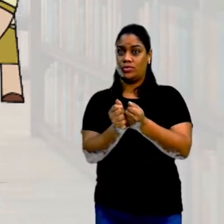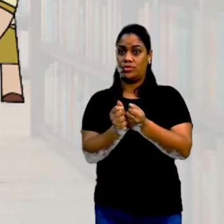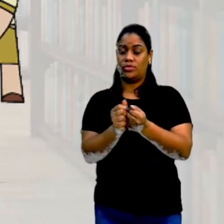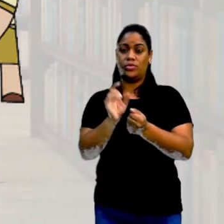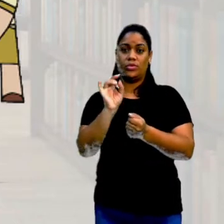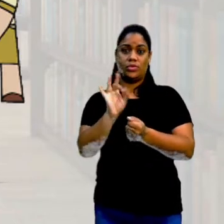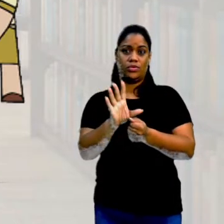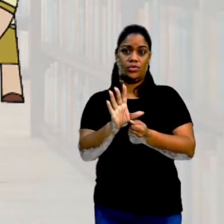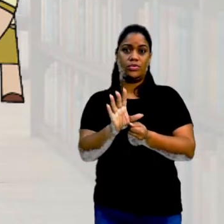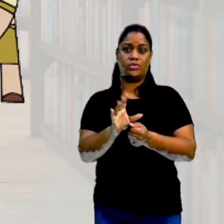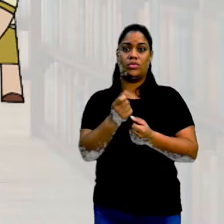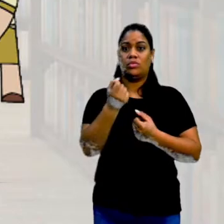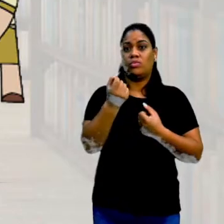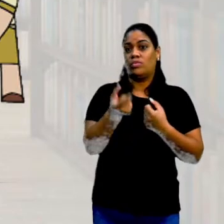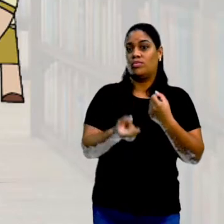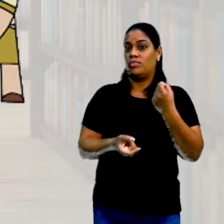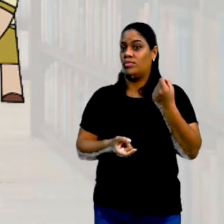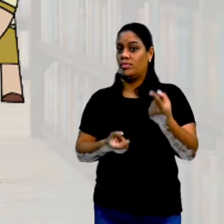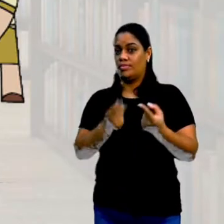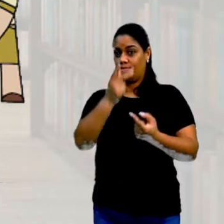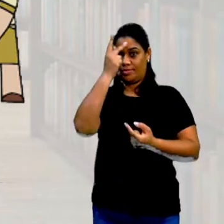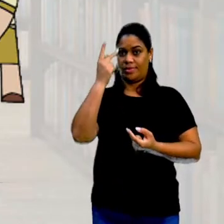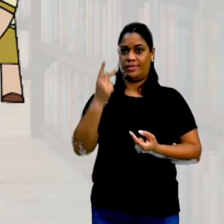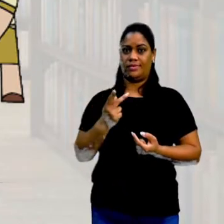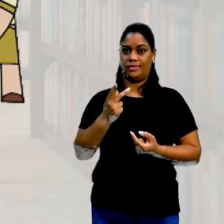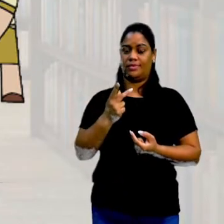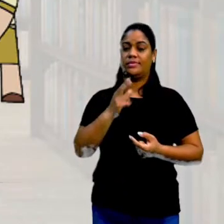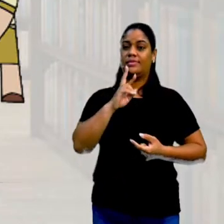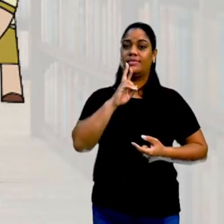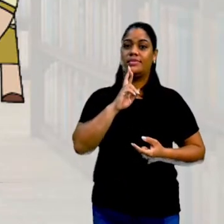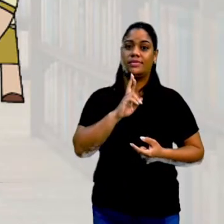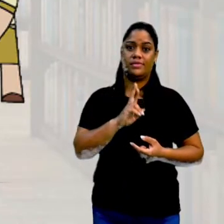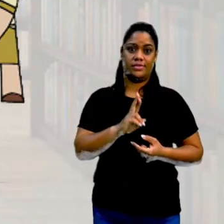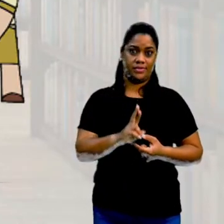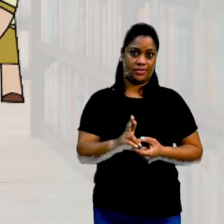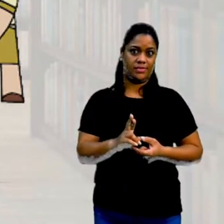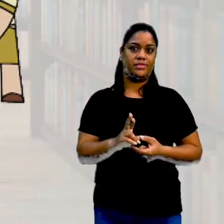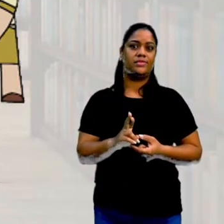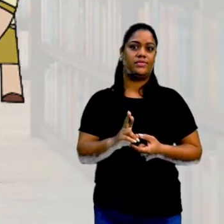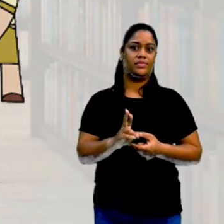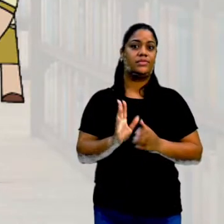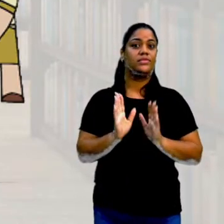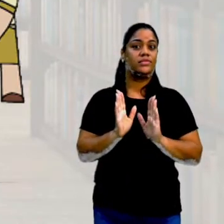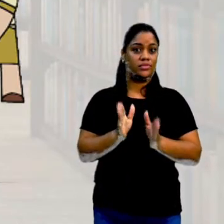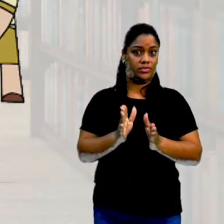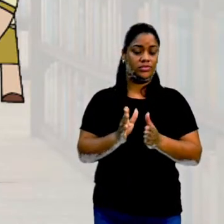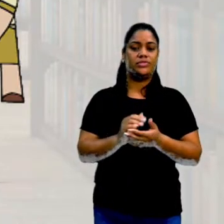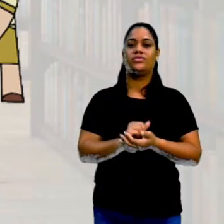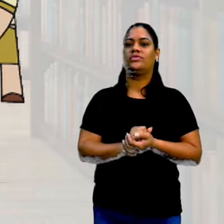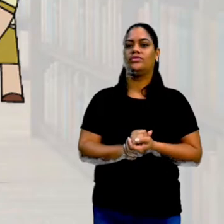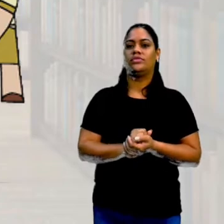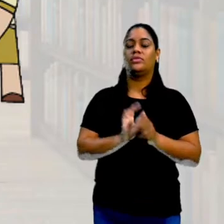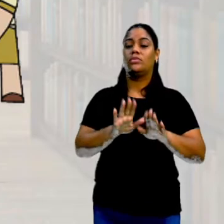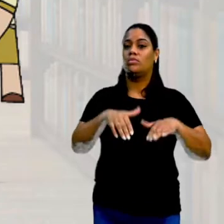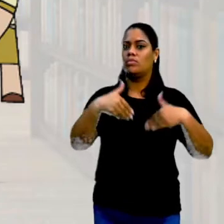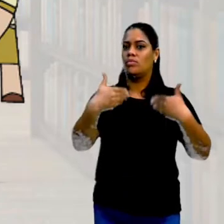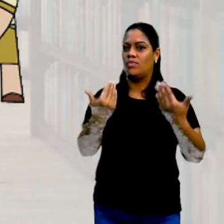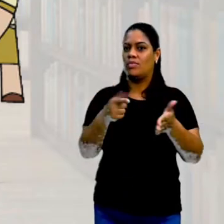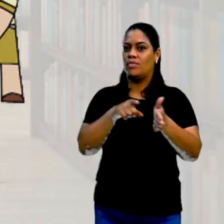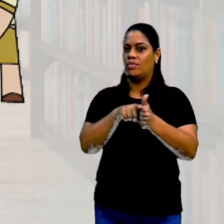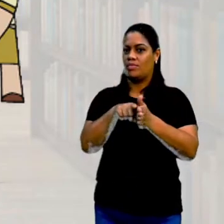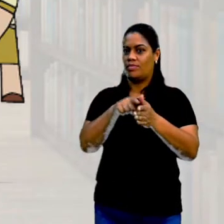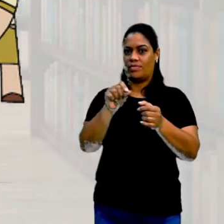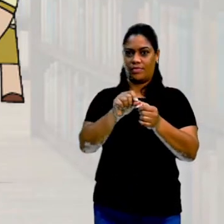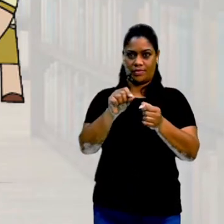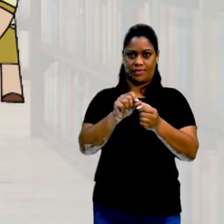entrevistar somente alguns? Essa resposta daí vai influenciar já no tipo de pesquisa. Pois é.